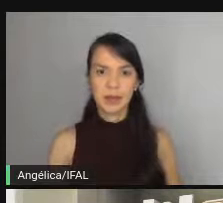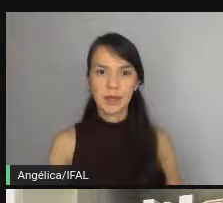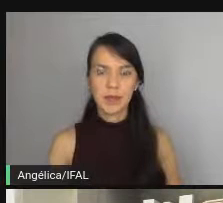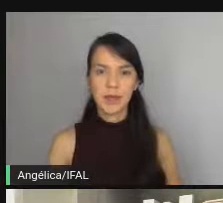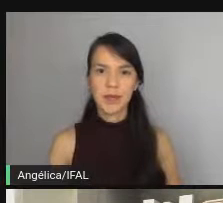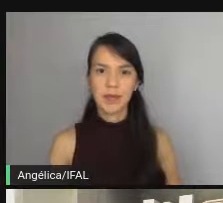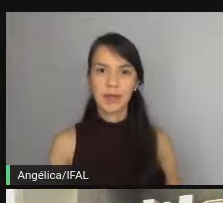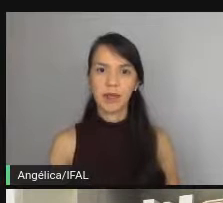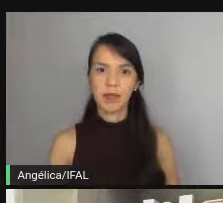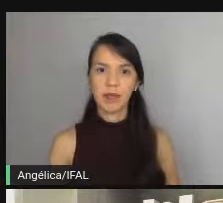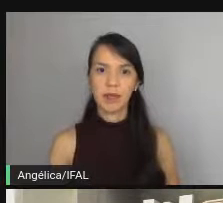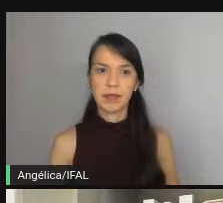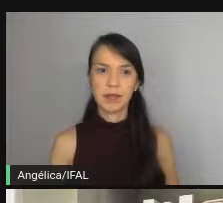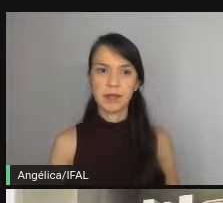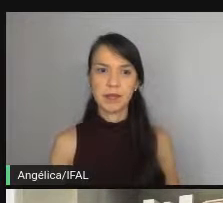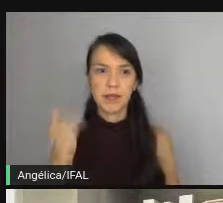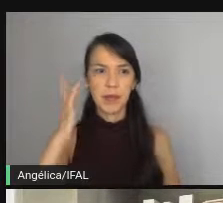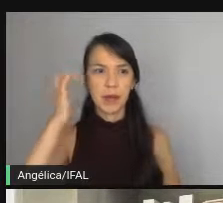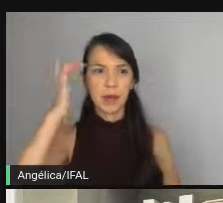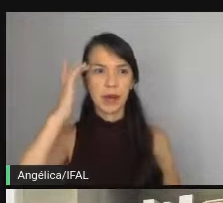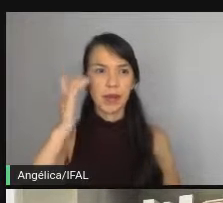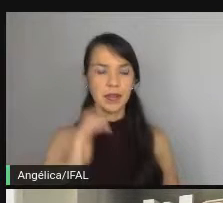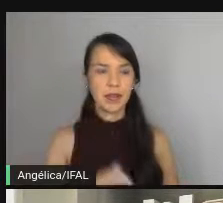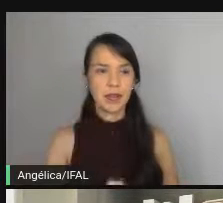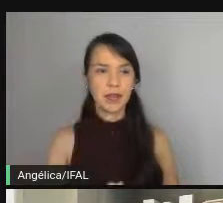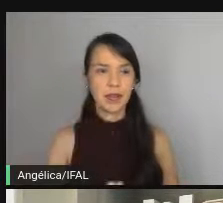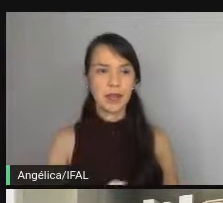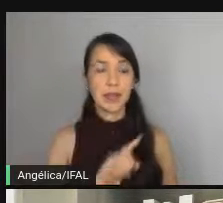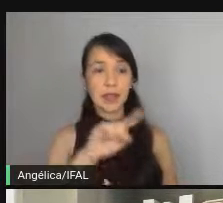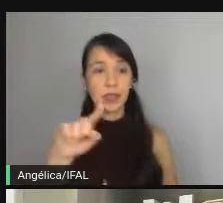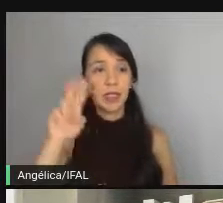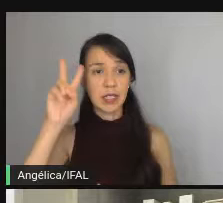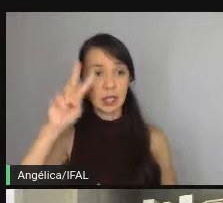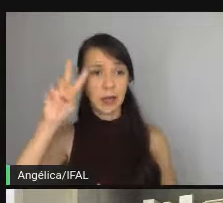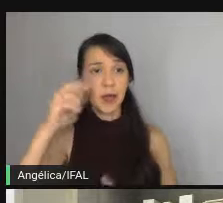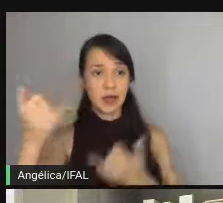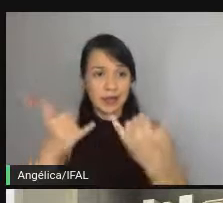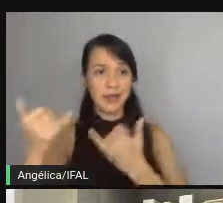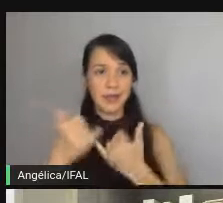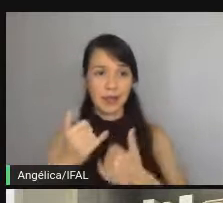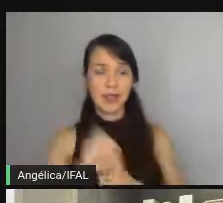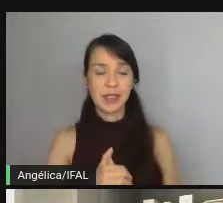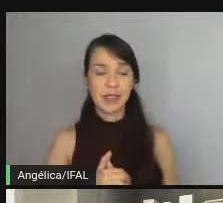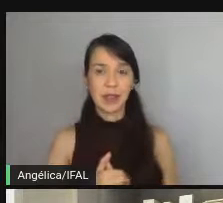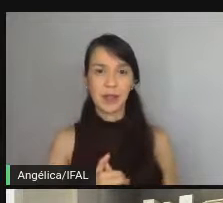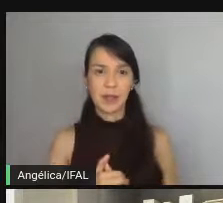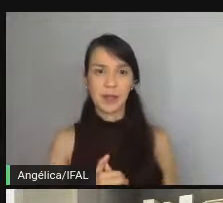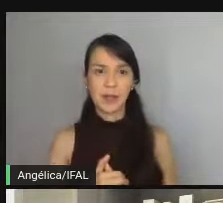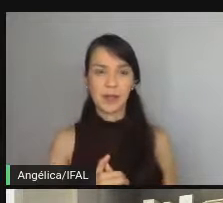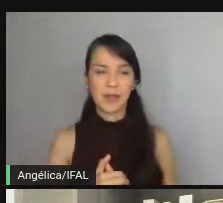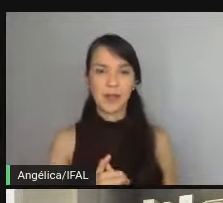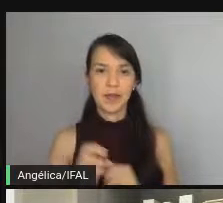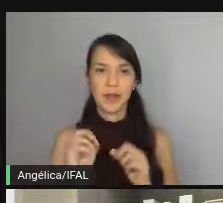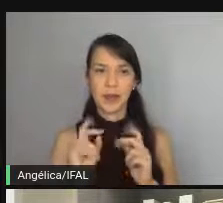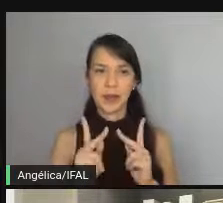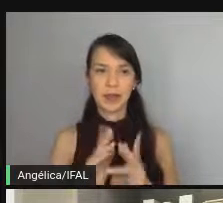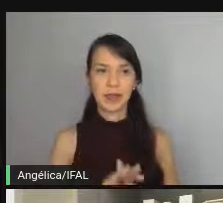responde. Acho que se lembrarem de alguma coisa vão falando, acho que vamos... Beleza.